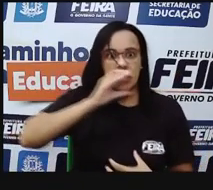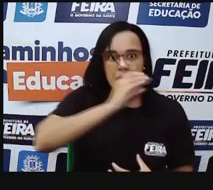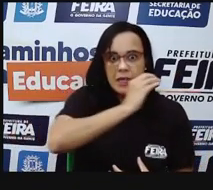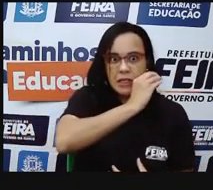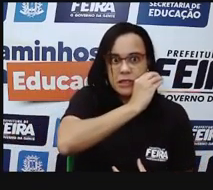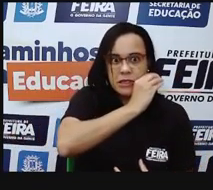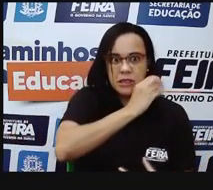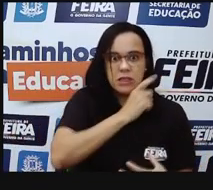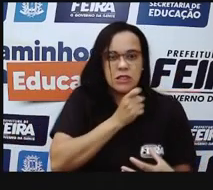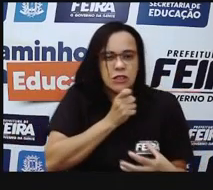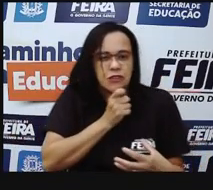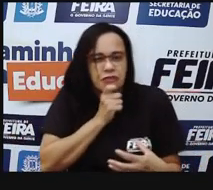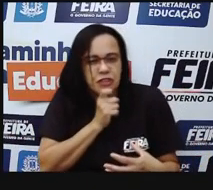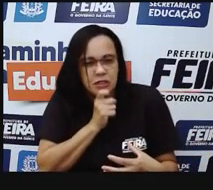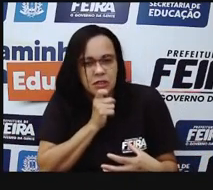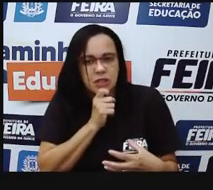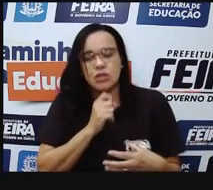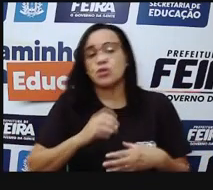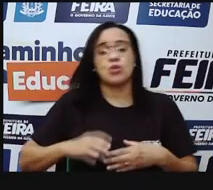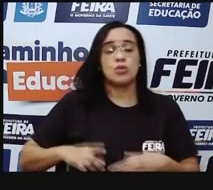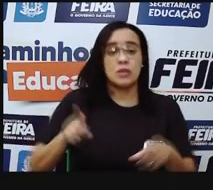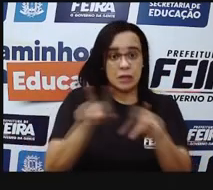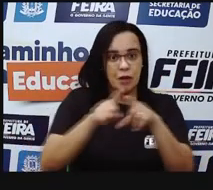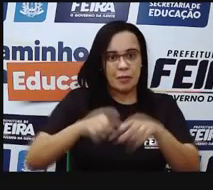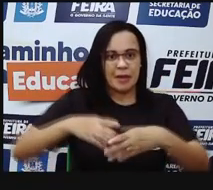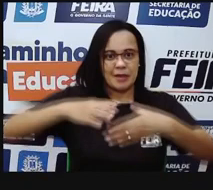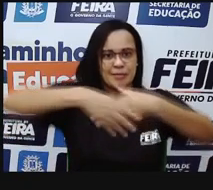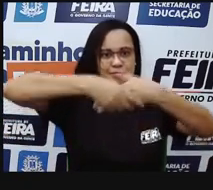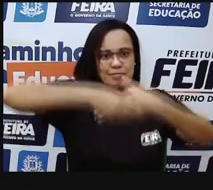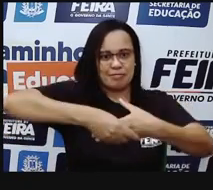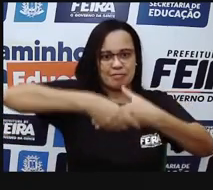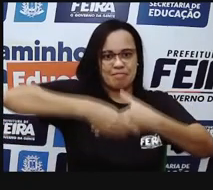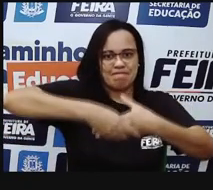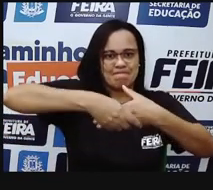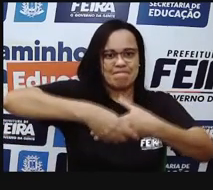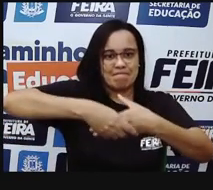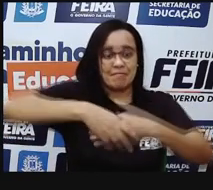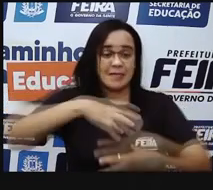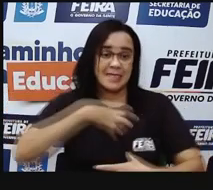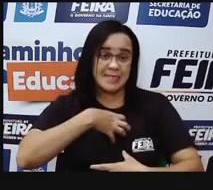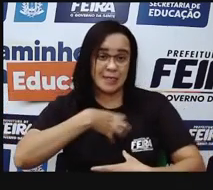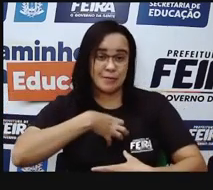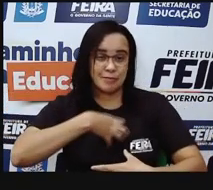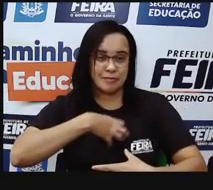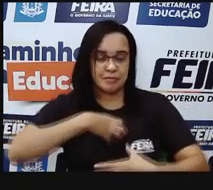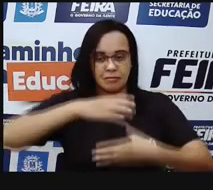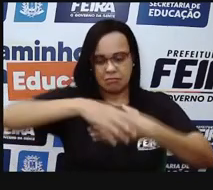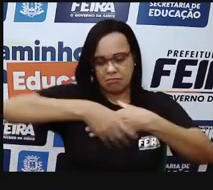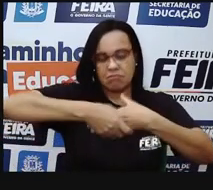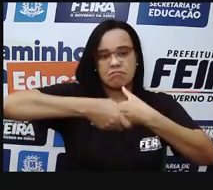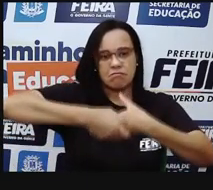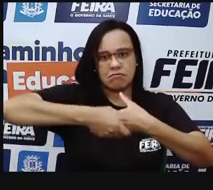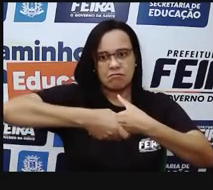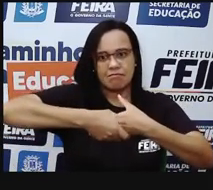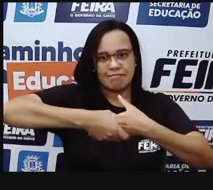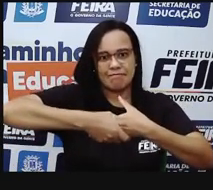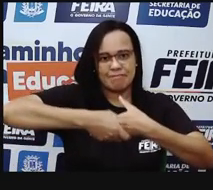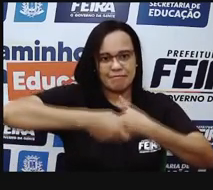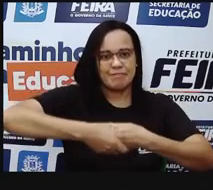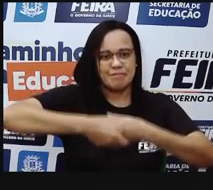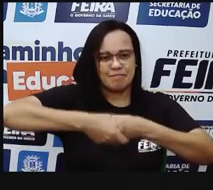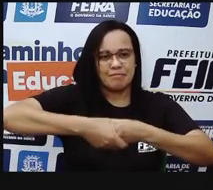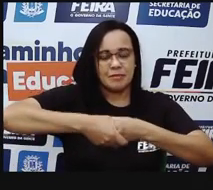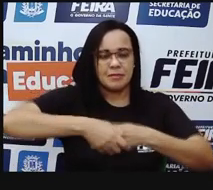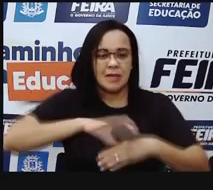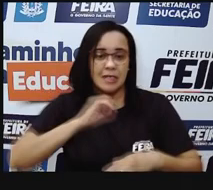dá um aperto de mão? Como é que eu percebo, né? A pressão do aperto da mão de alguém com, por